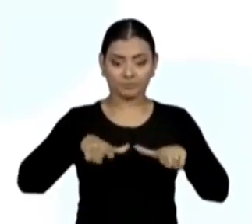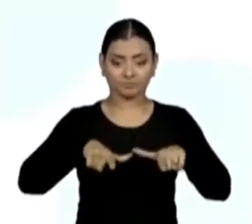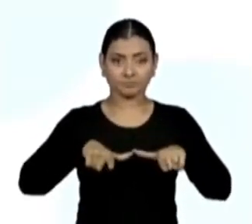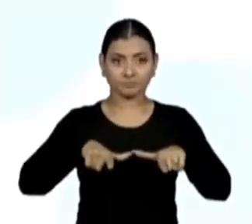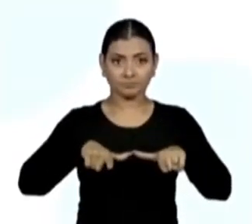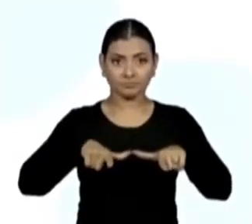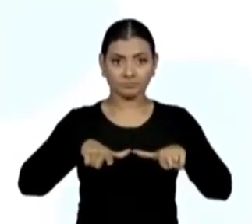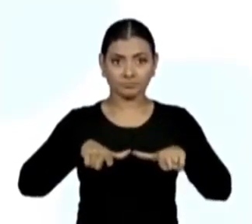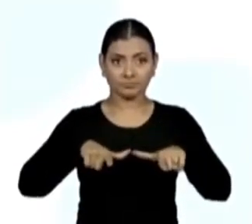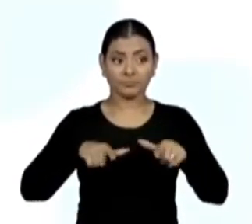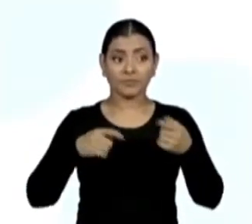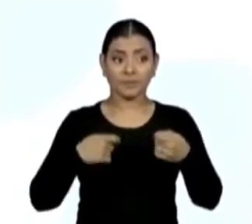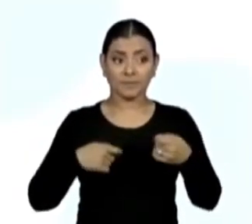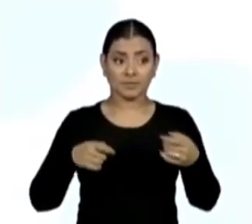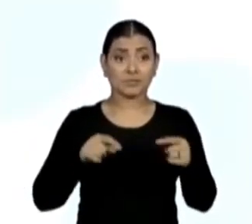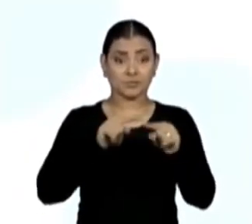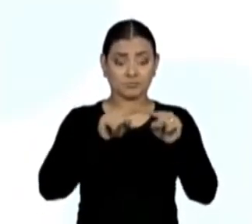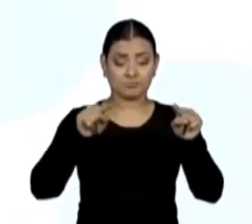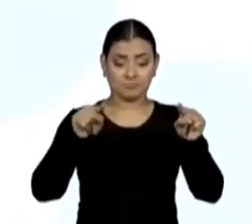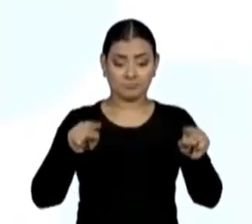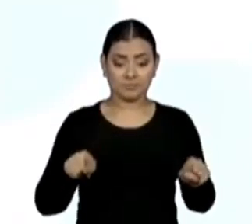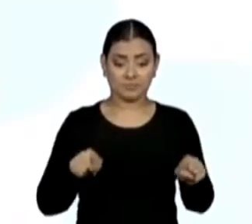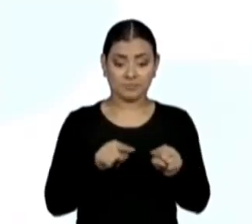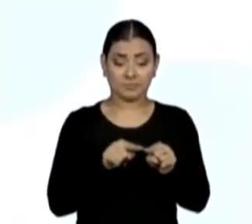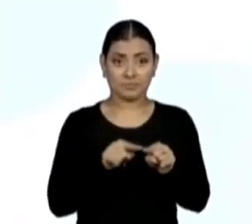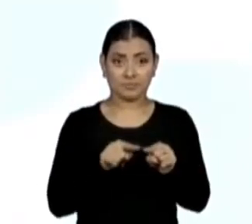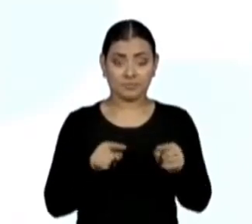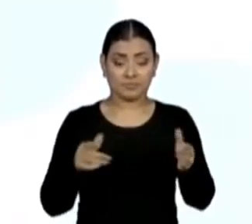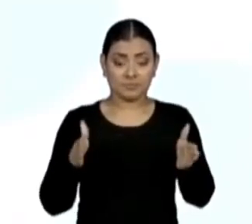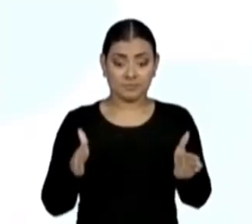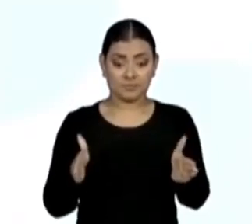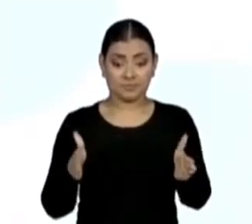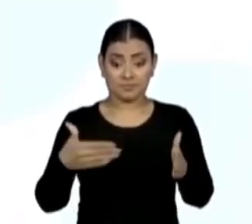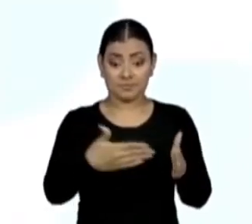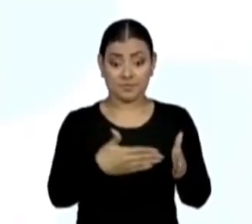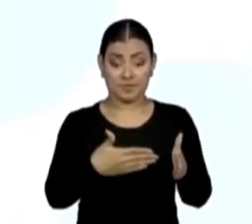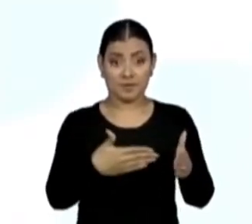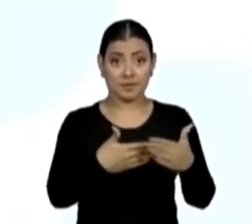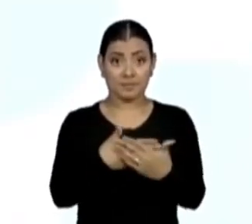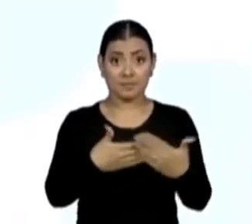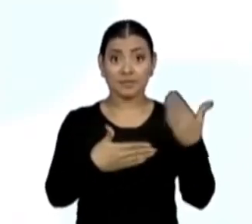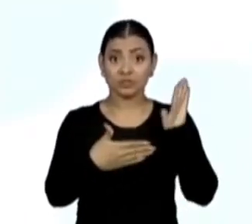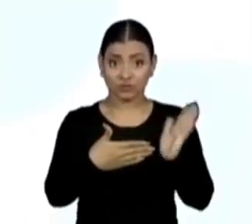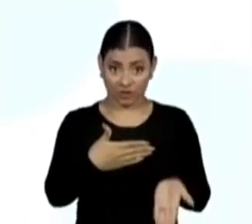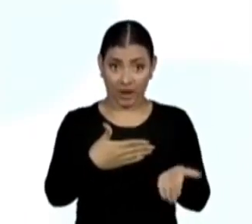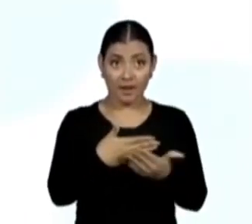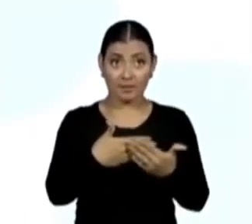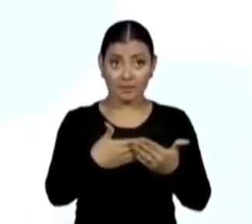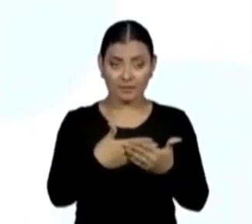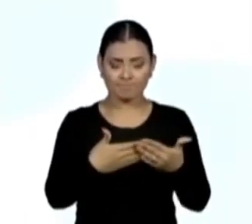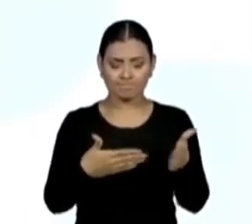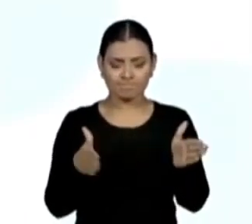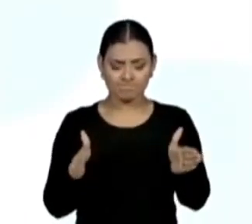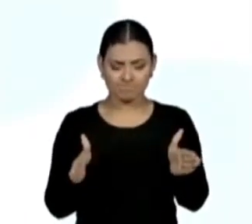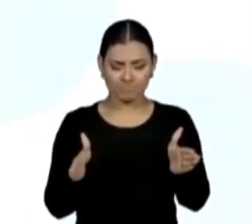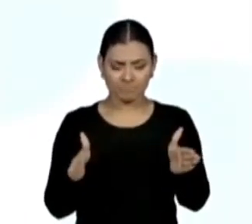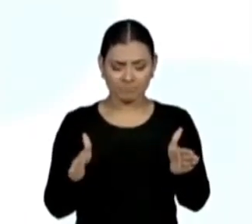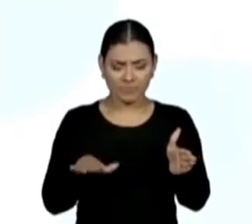Vou partir, então, para outra face. Eu tenho que pensar que ao dobrar,